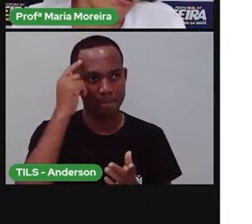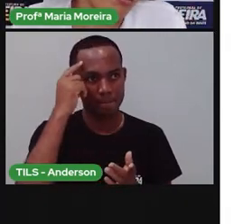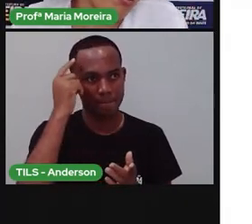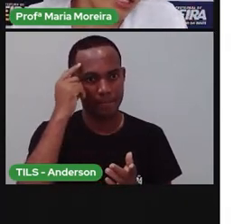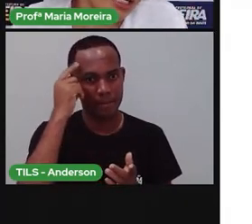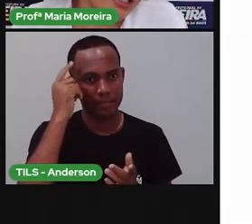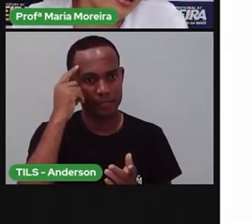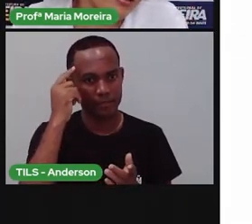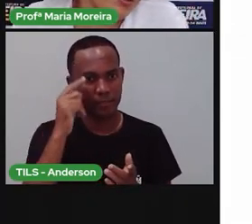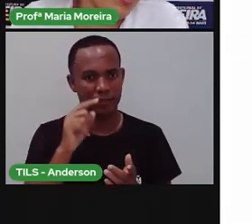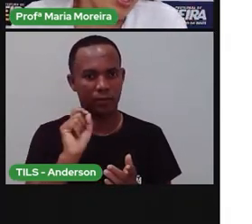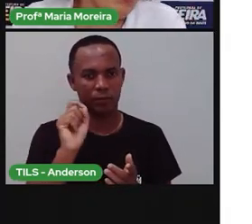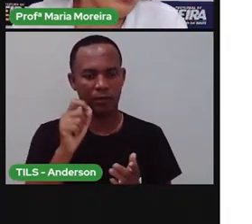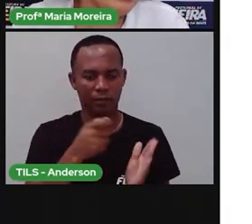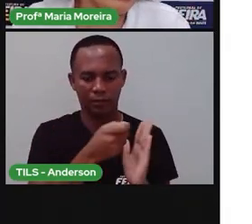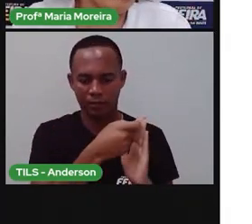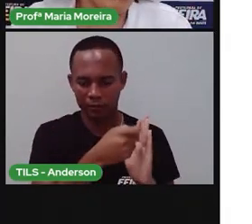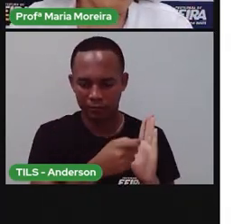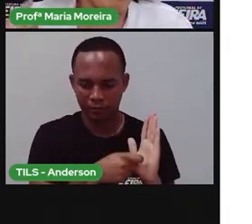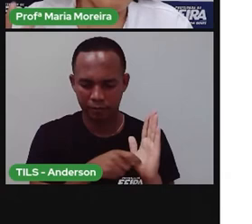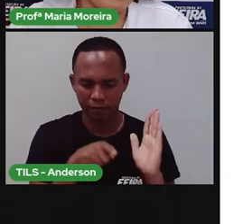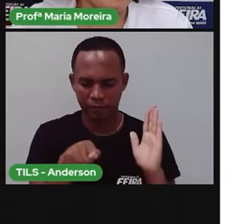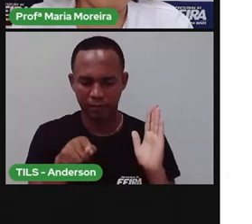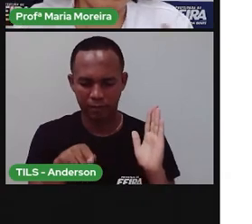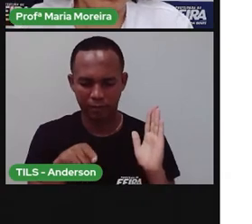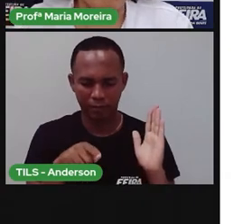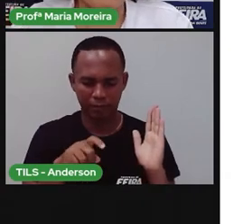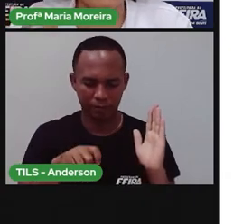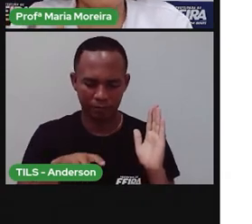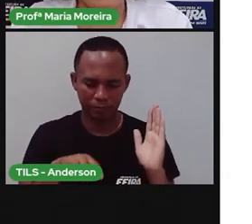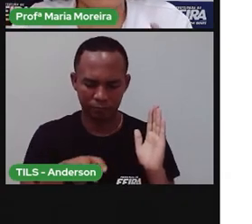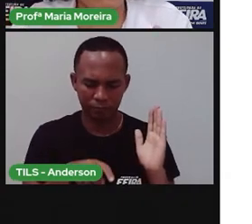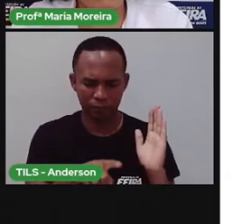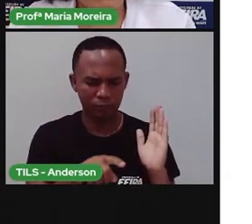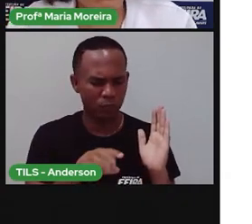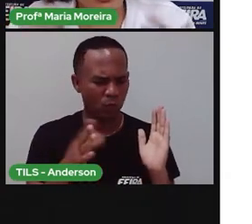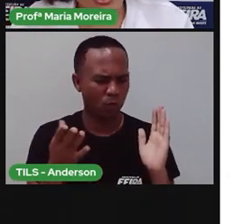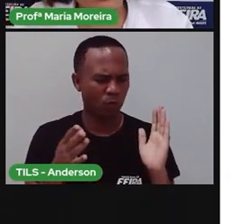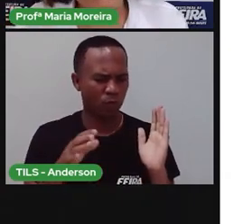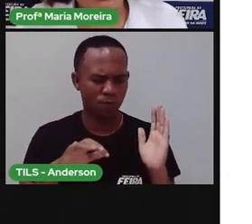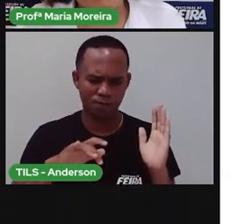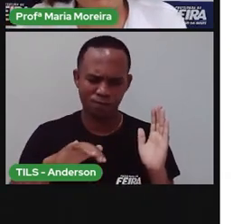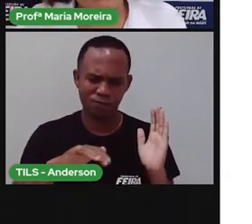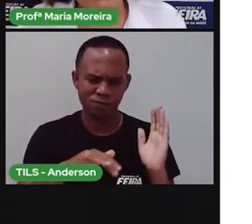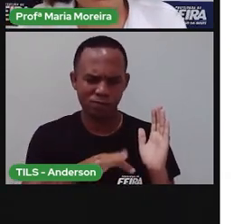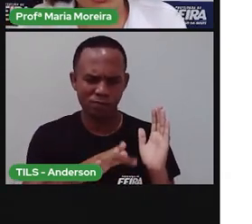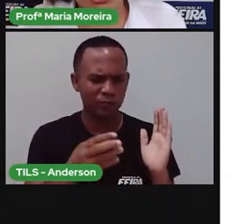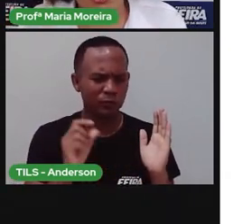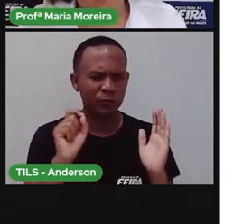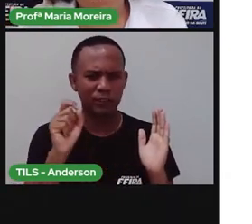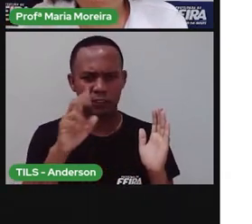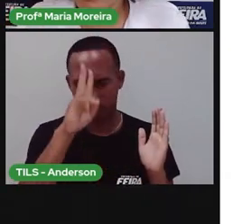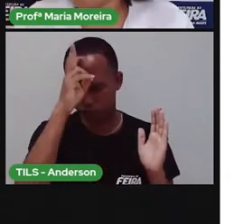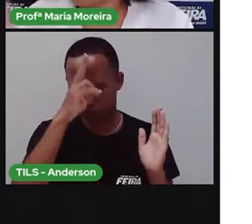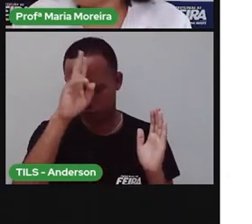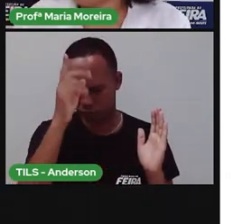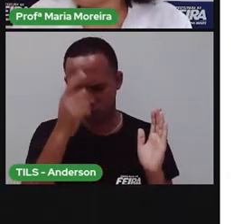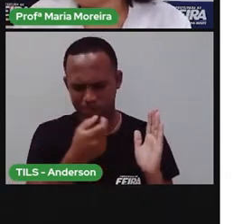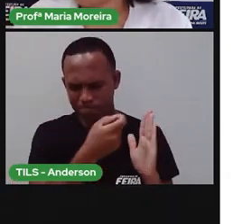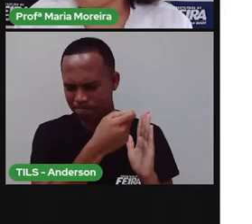exemplo, sobre a formiga, eu preciso que o poema tenha o quê? Um sentido. Porque, querido, eu também vou estar contando uma história.